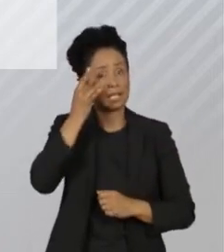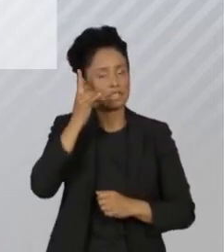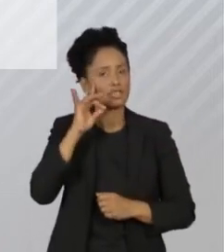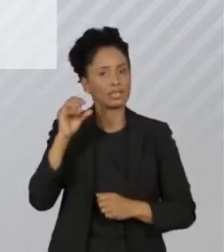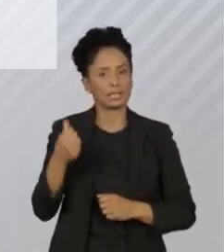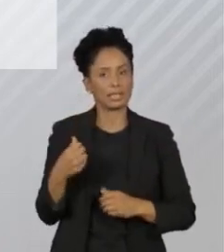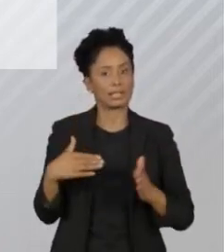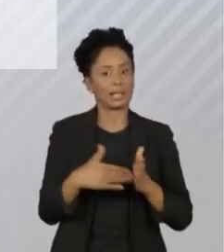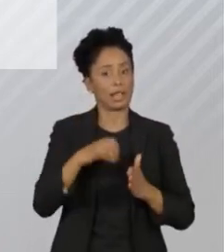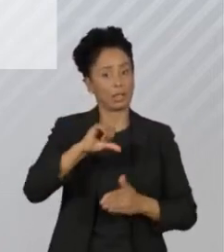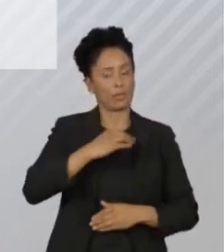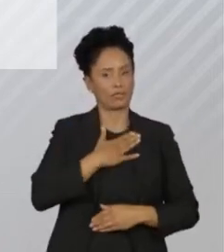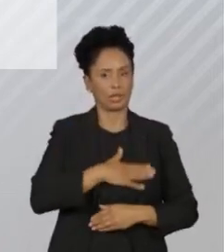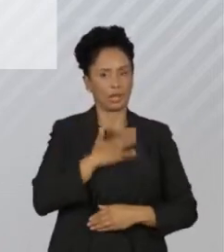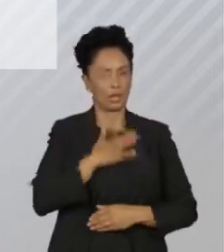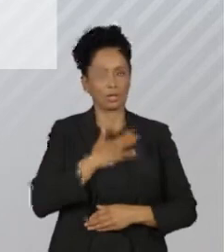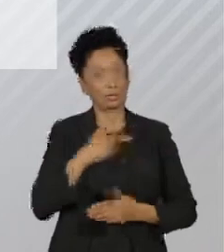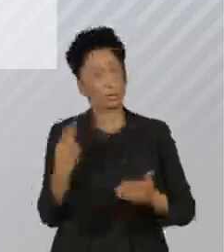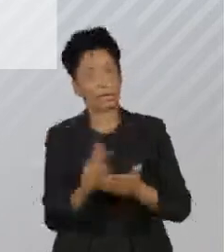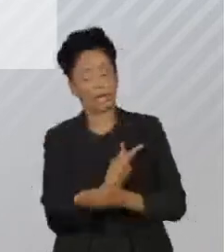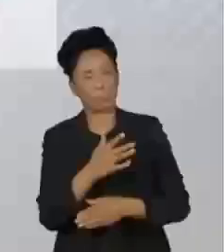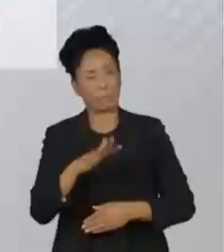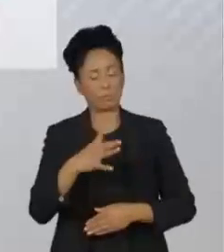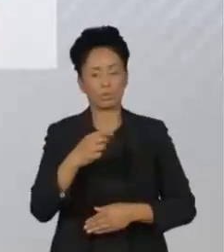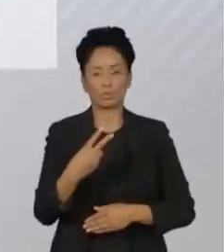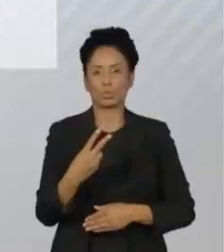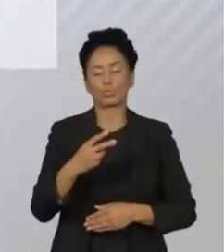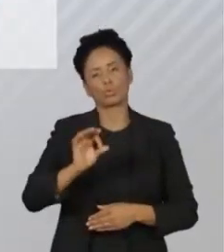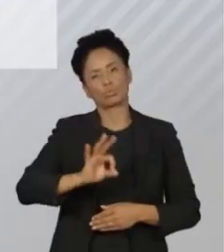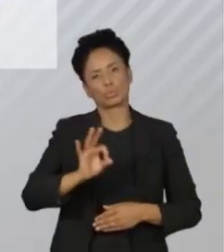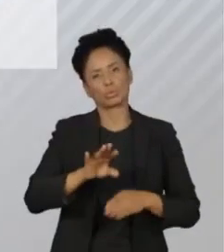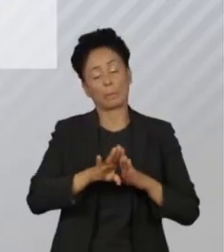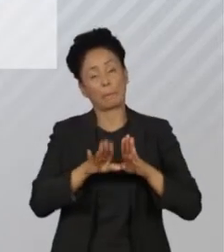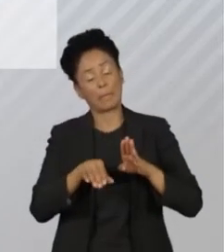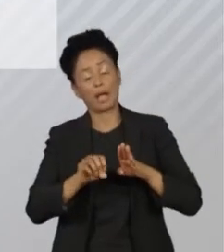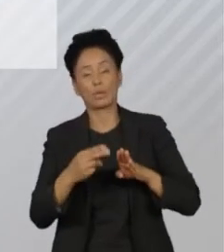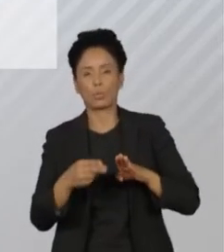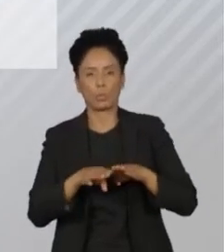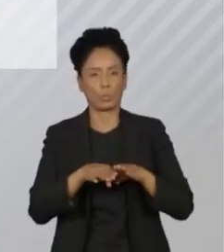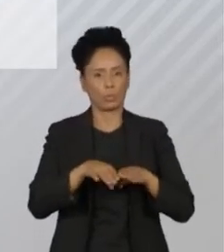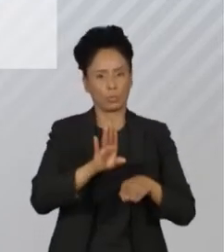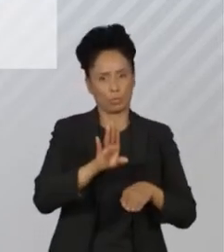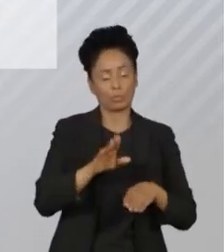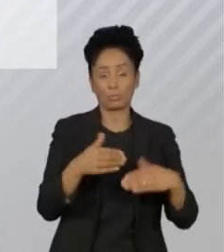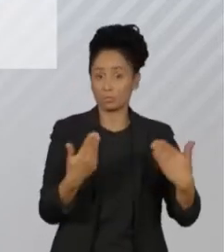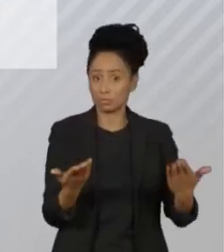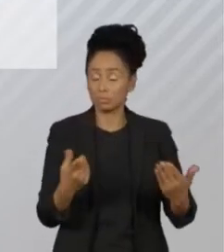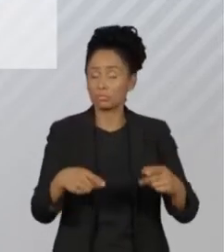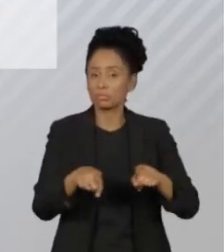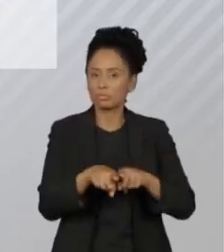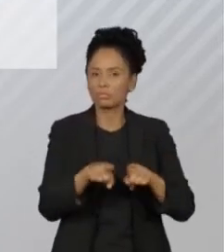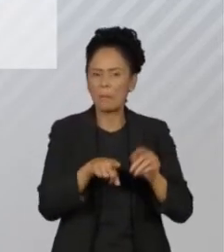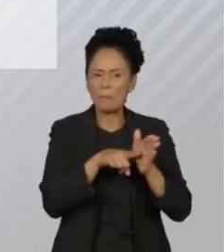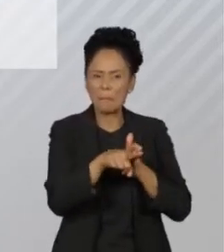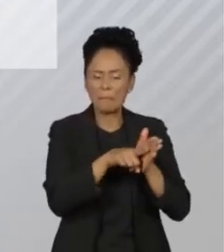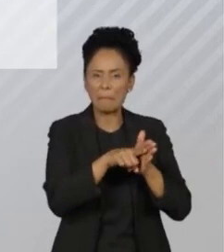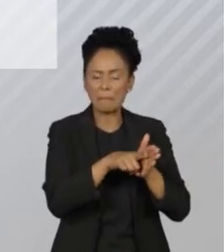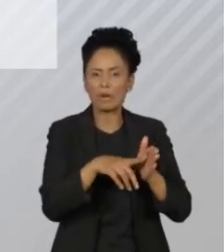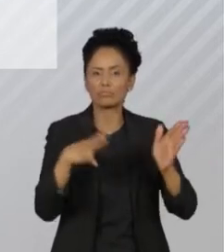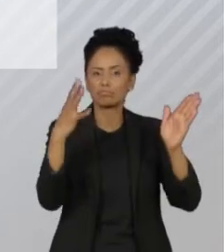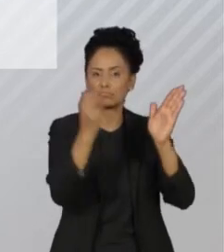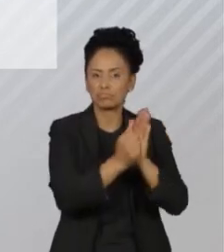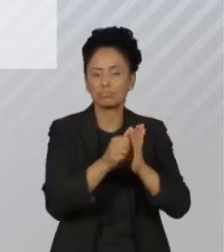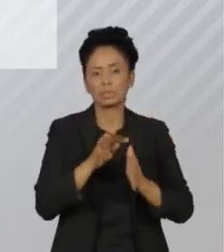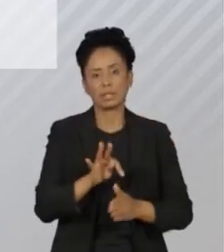9 de agosto. A margem de erro é estimada em dois pontos percentuais, para mais ou para menos. A pesquisa está registrada no Tribunal Superior